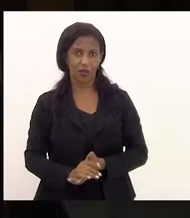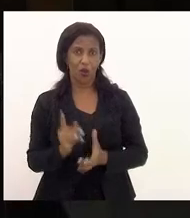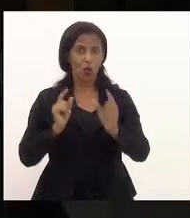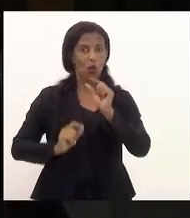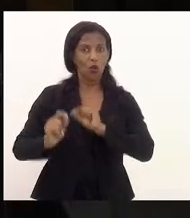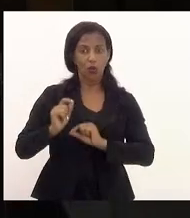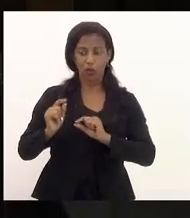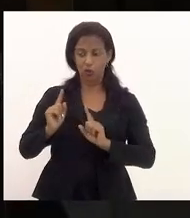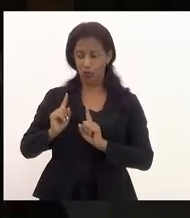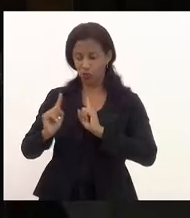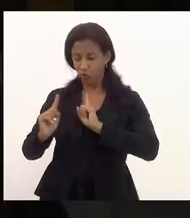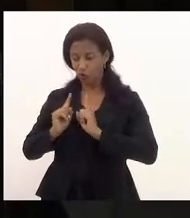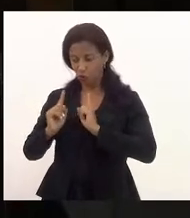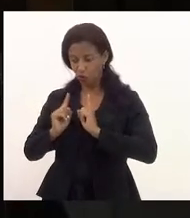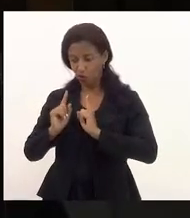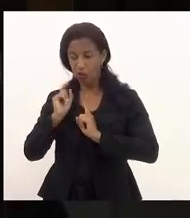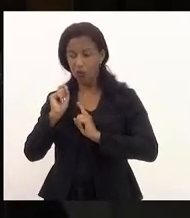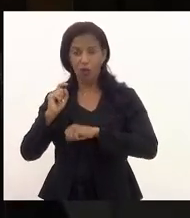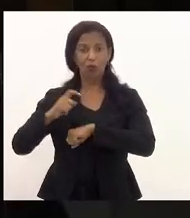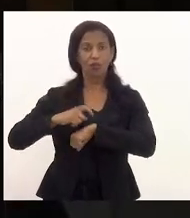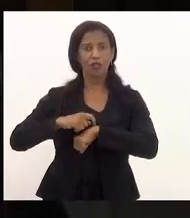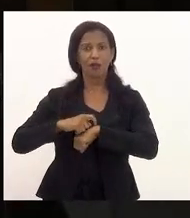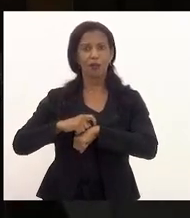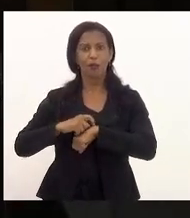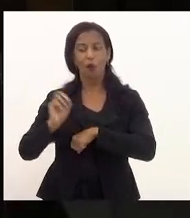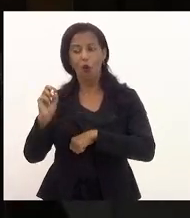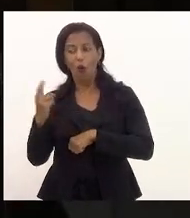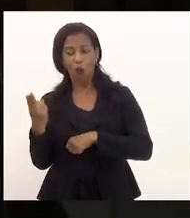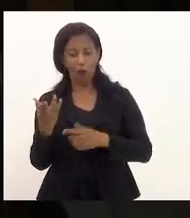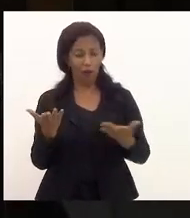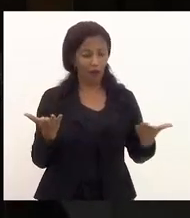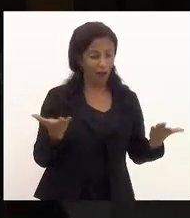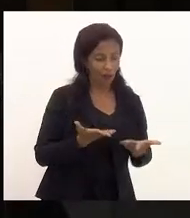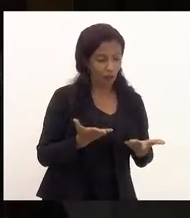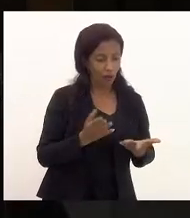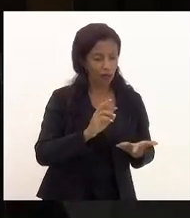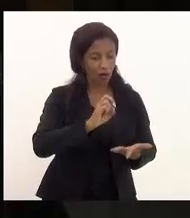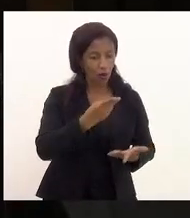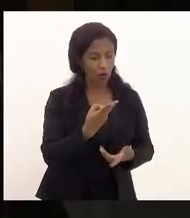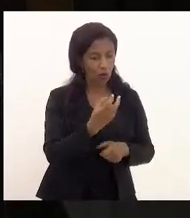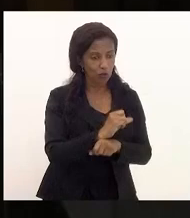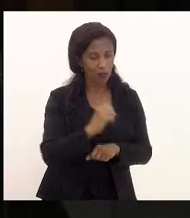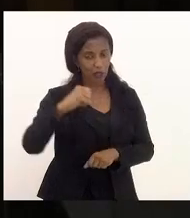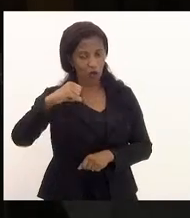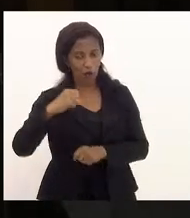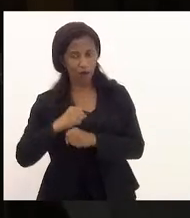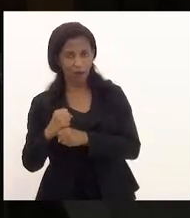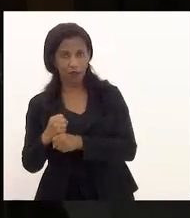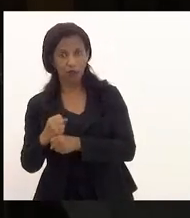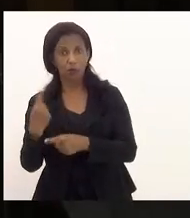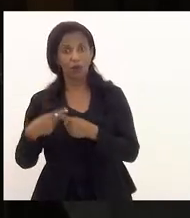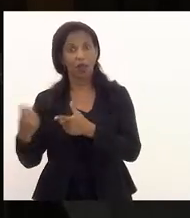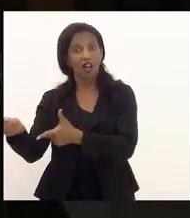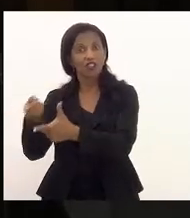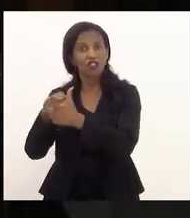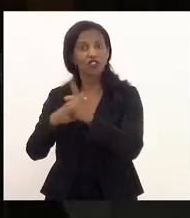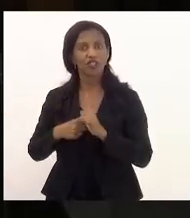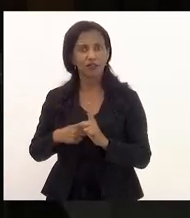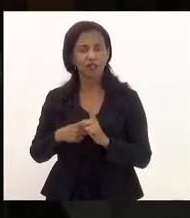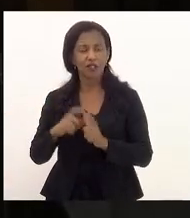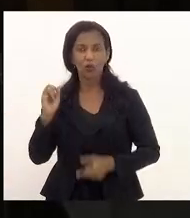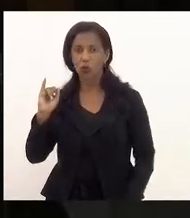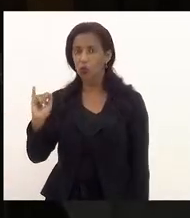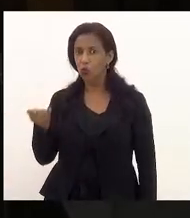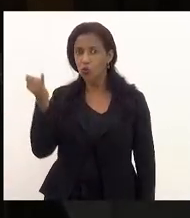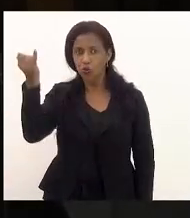nós estamos discutindo é o tempo, ou agora ou daqui a nove anos. Porque a dívida com os